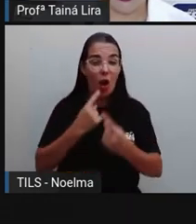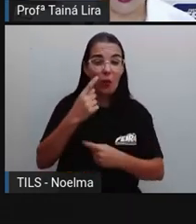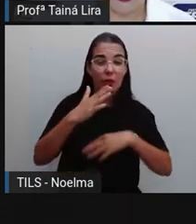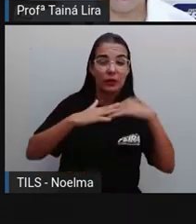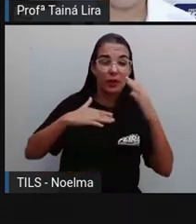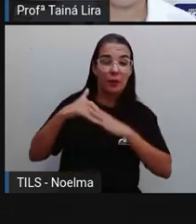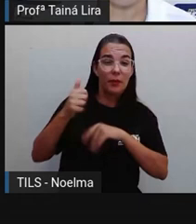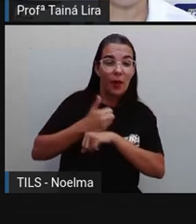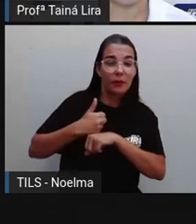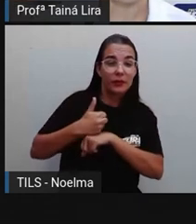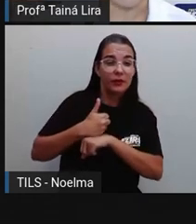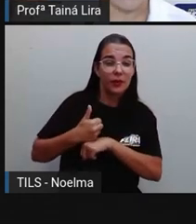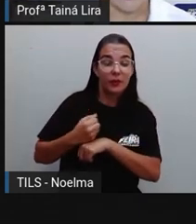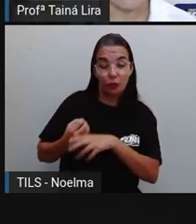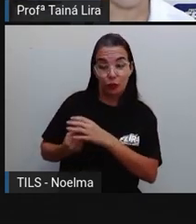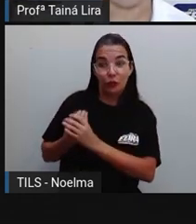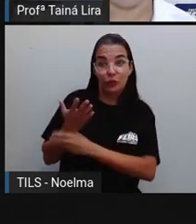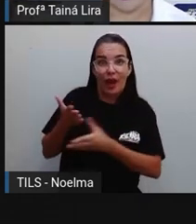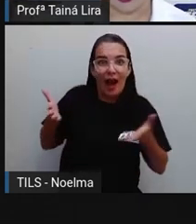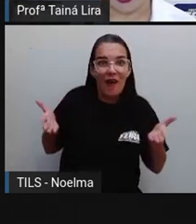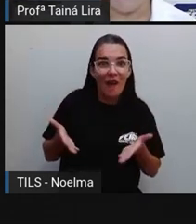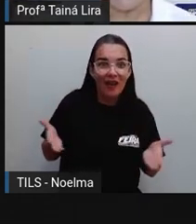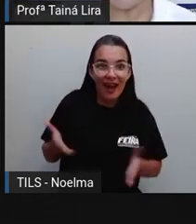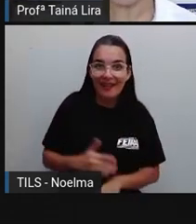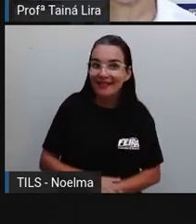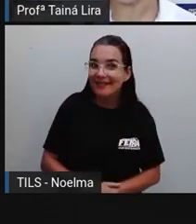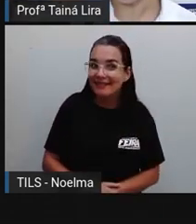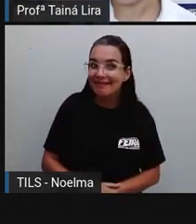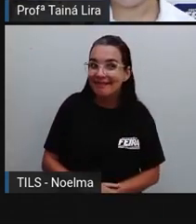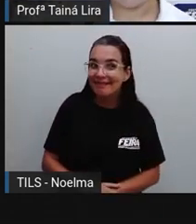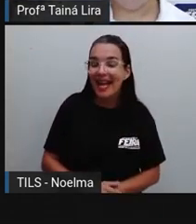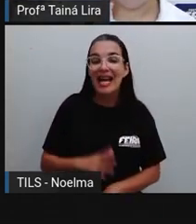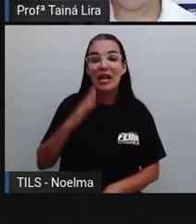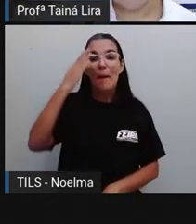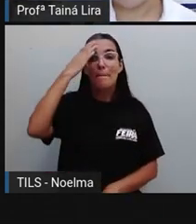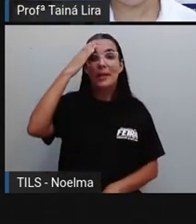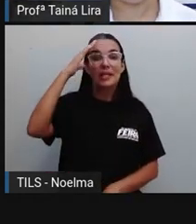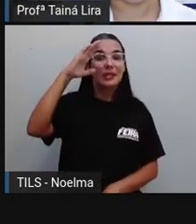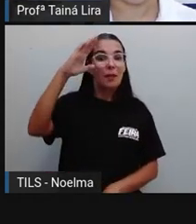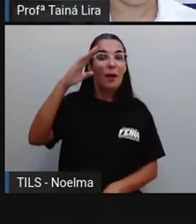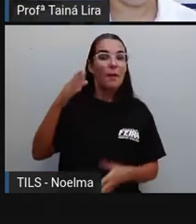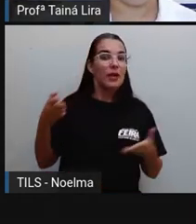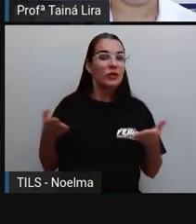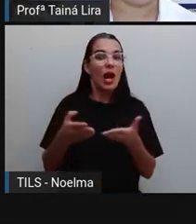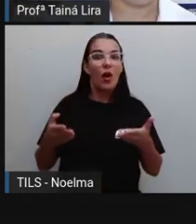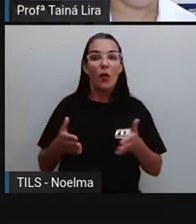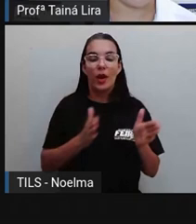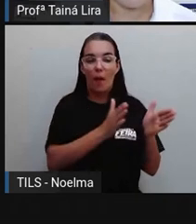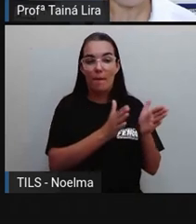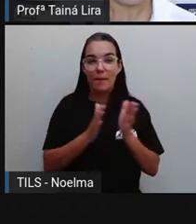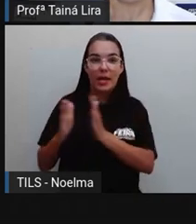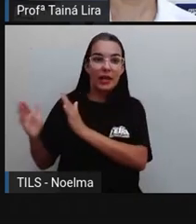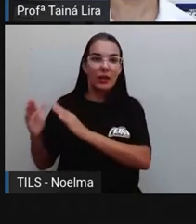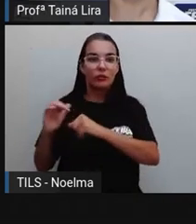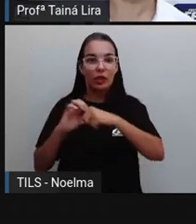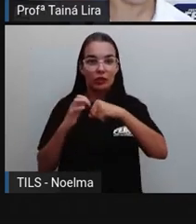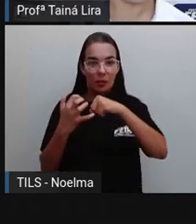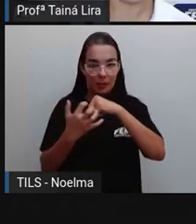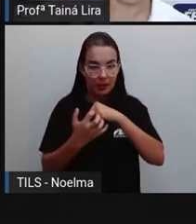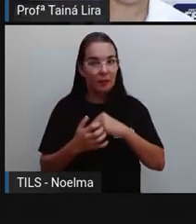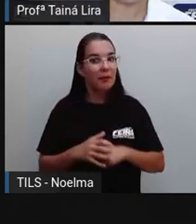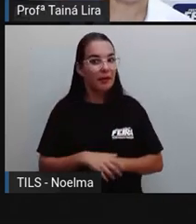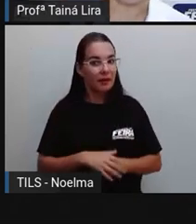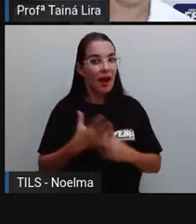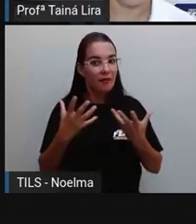profissões surgiram atualmente, principalmente nesse período de pandemia. Vamos